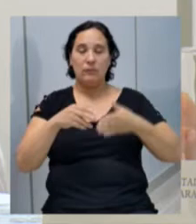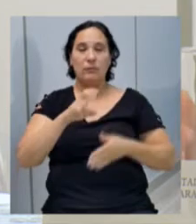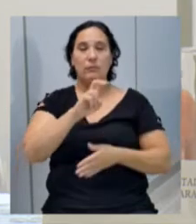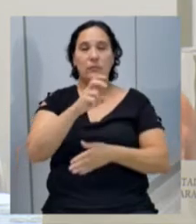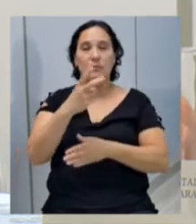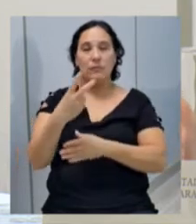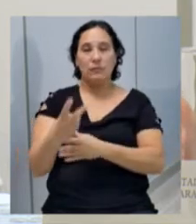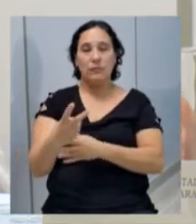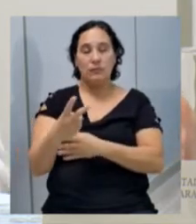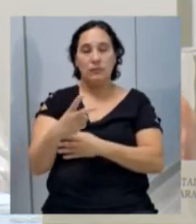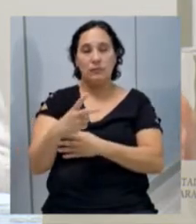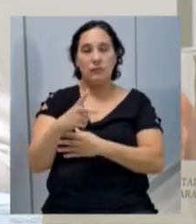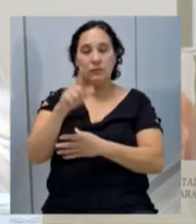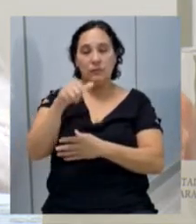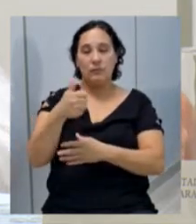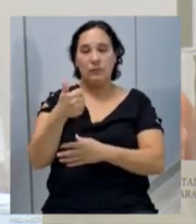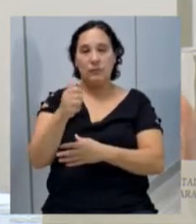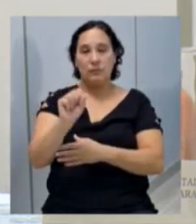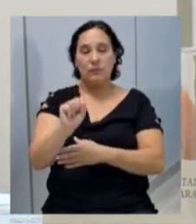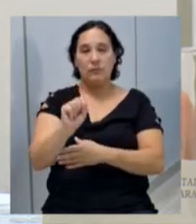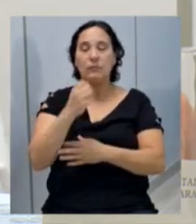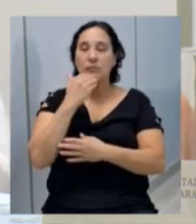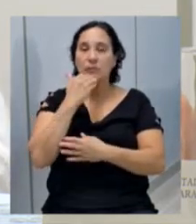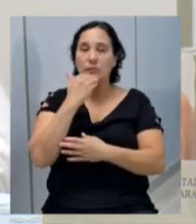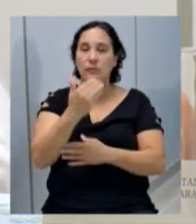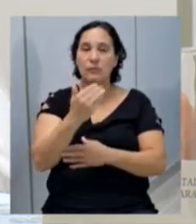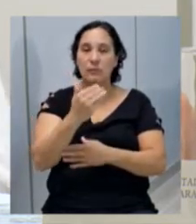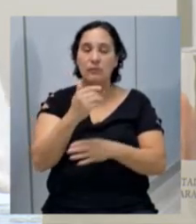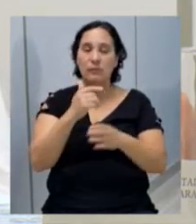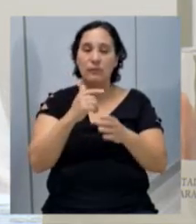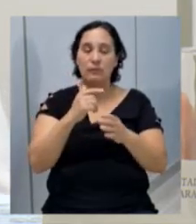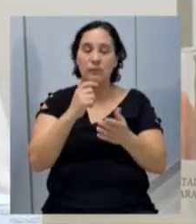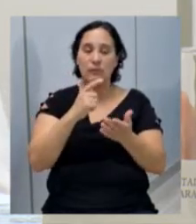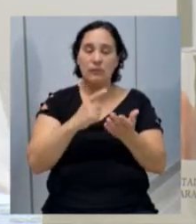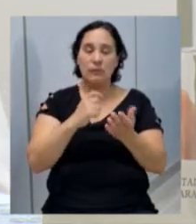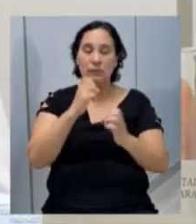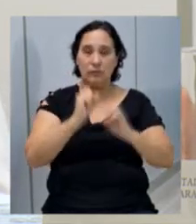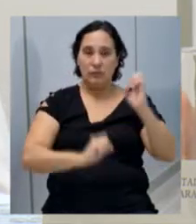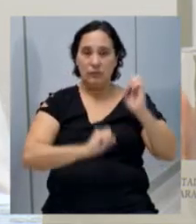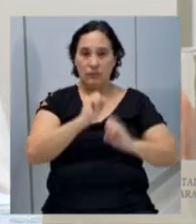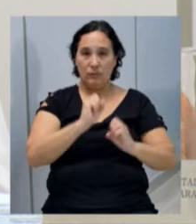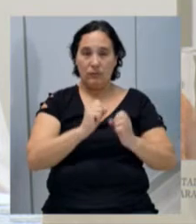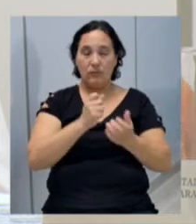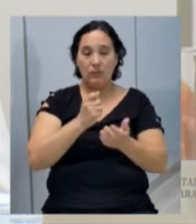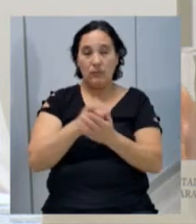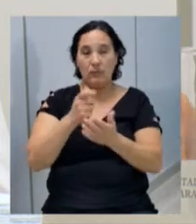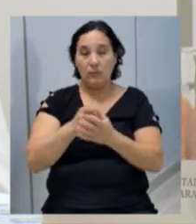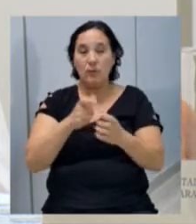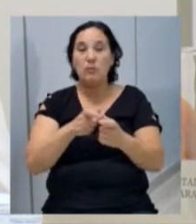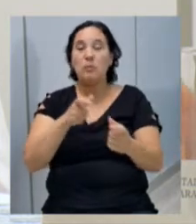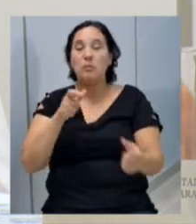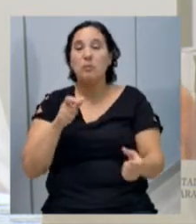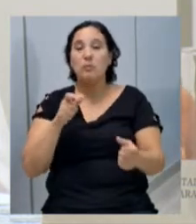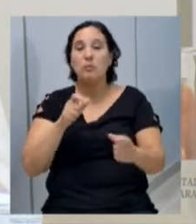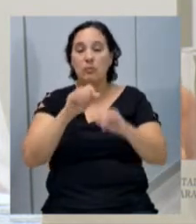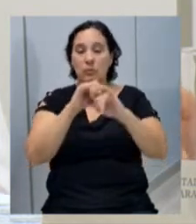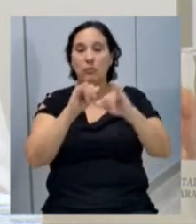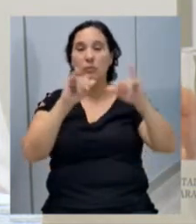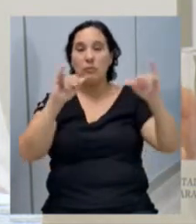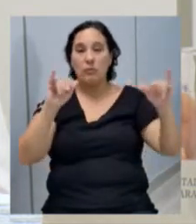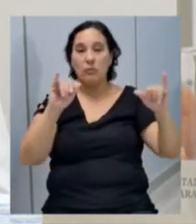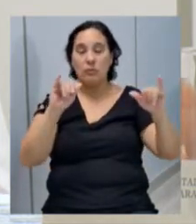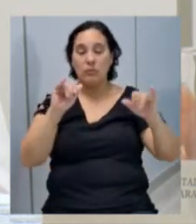52, barra 2018, solicitando que a citada empresa aumente os pontos de pagamento da conta de energia elétrica.